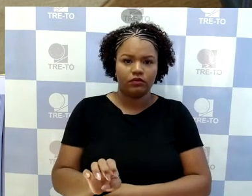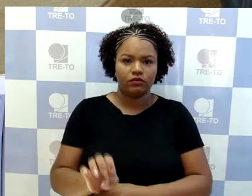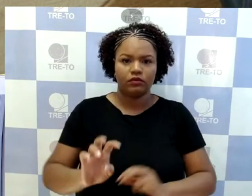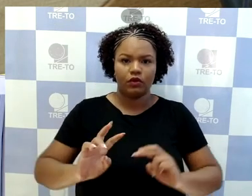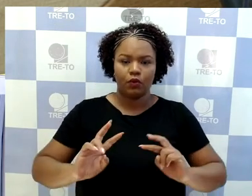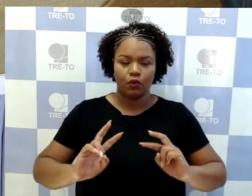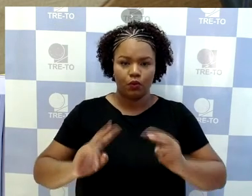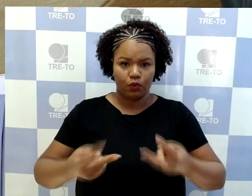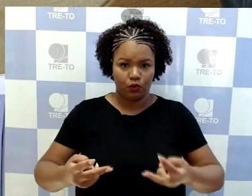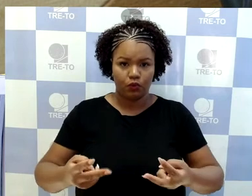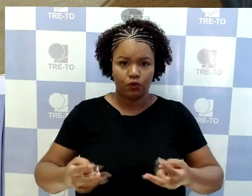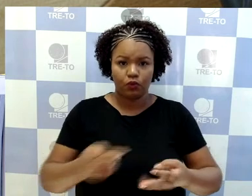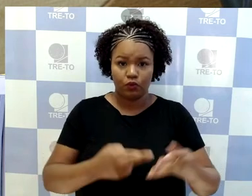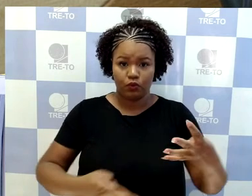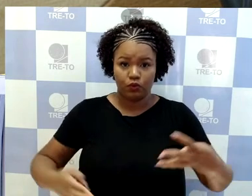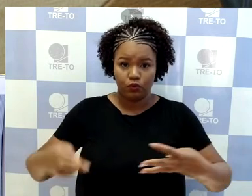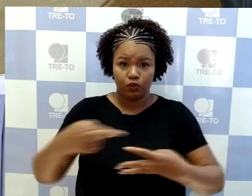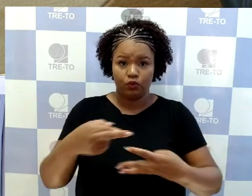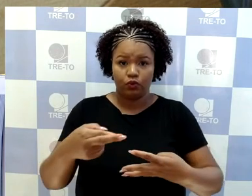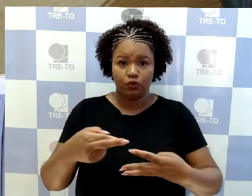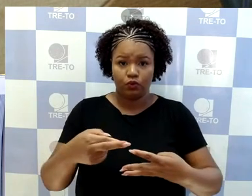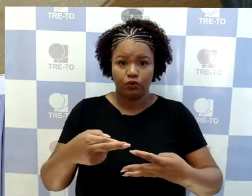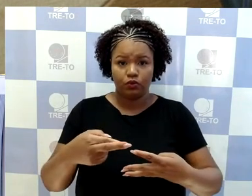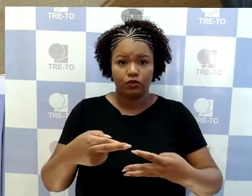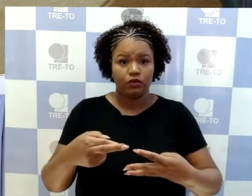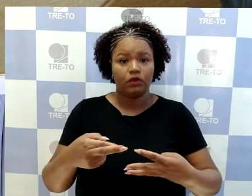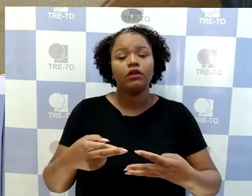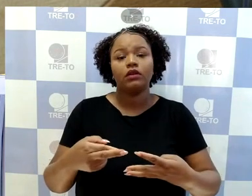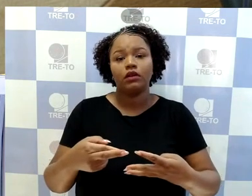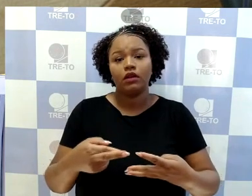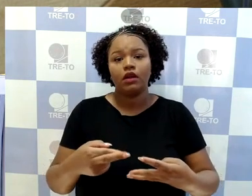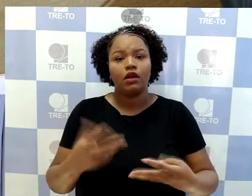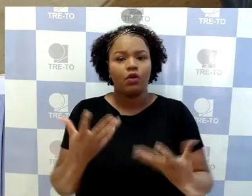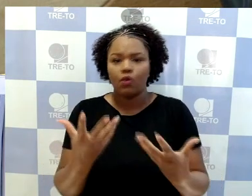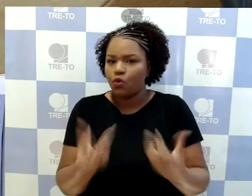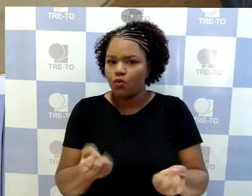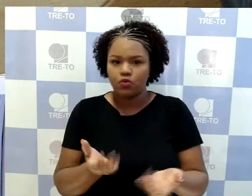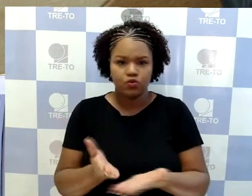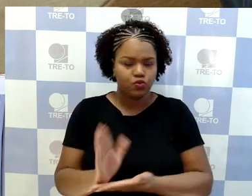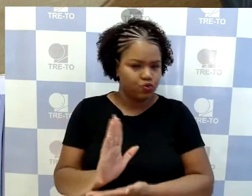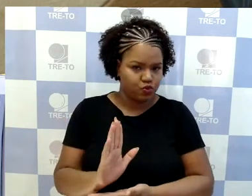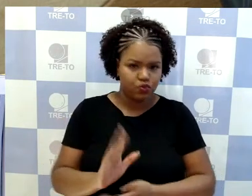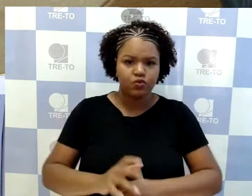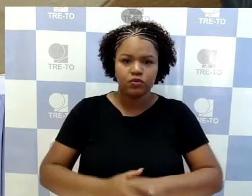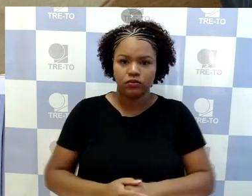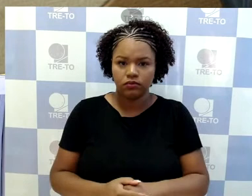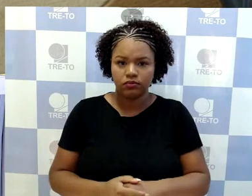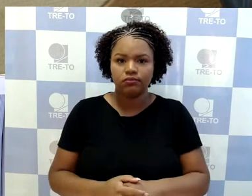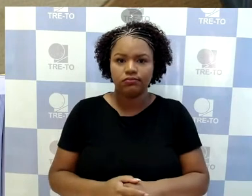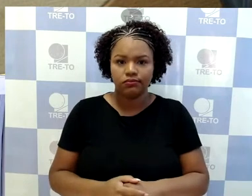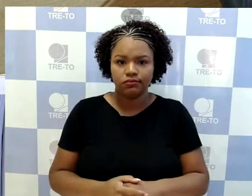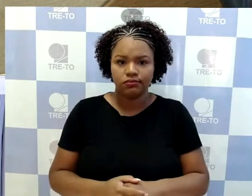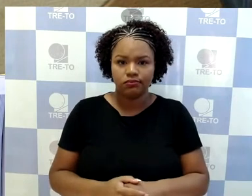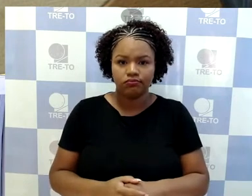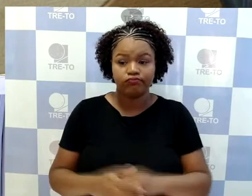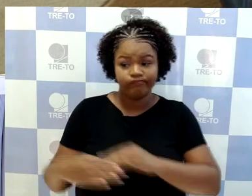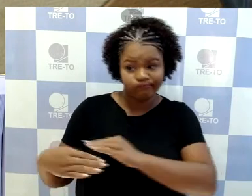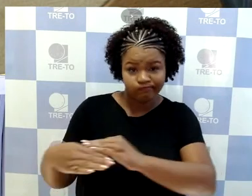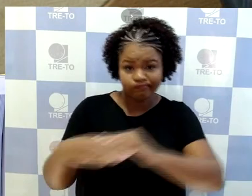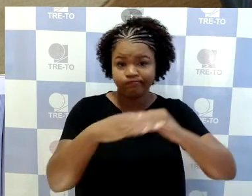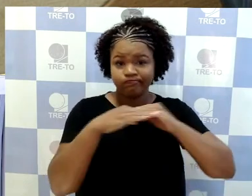do recurso, no mérito, negar provimento por unanimidade